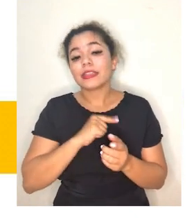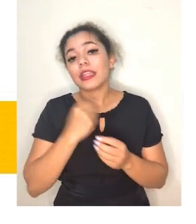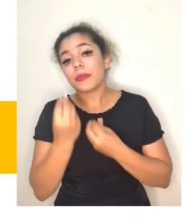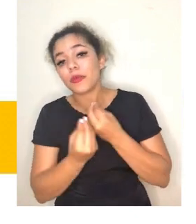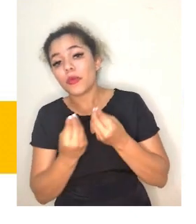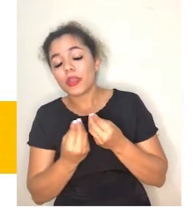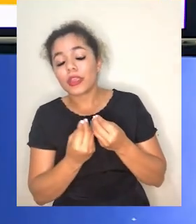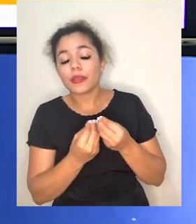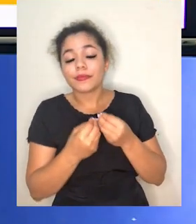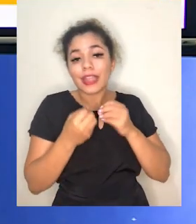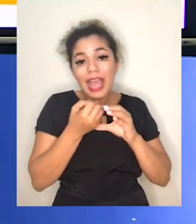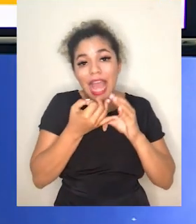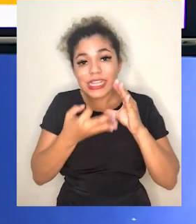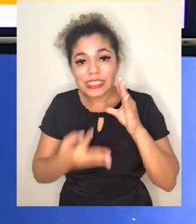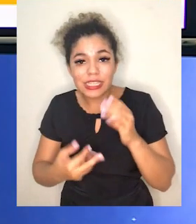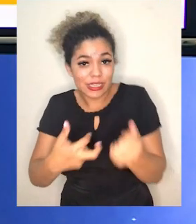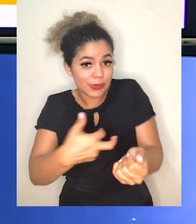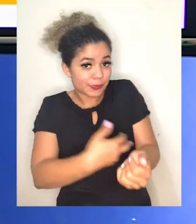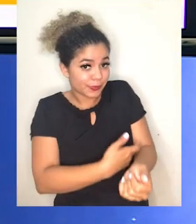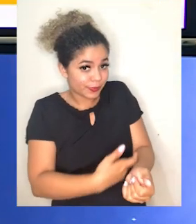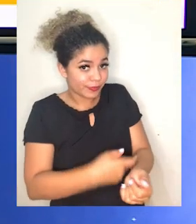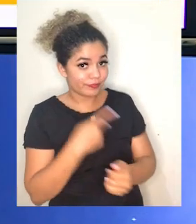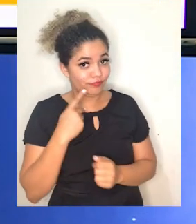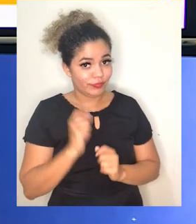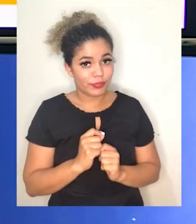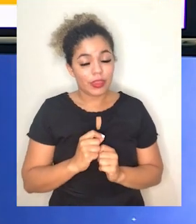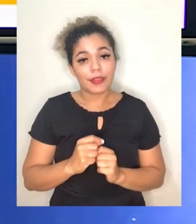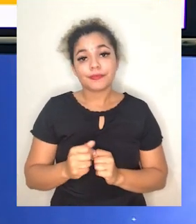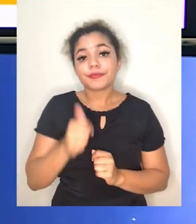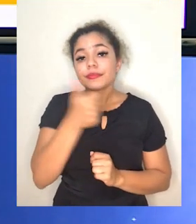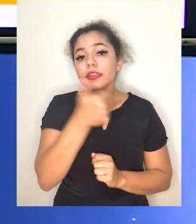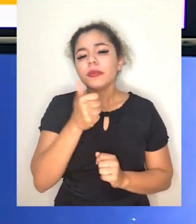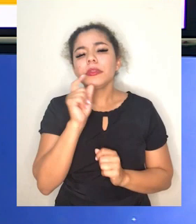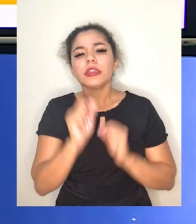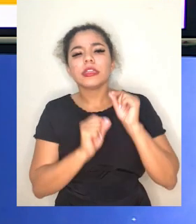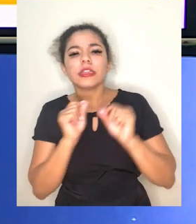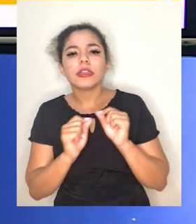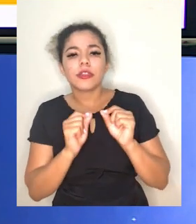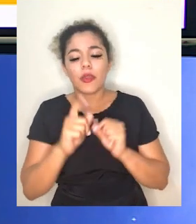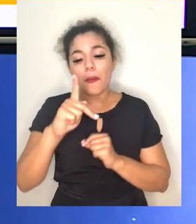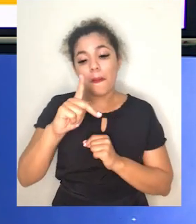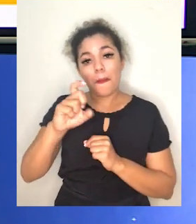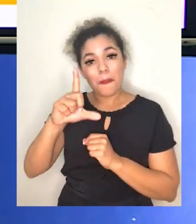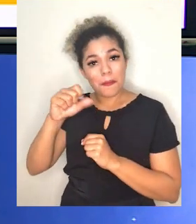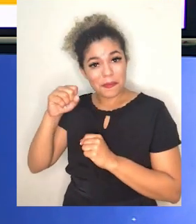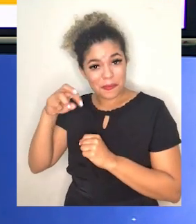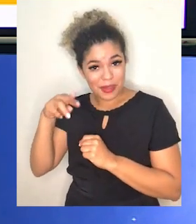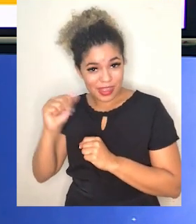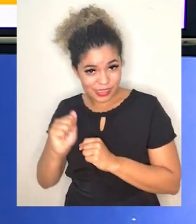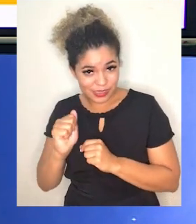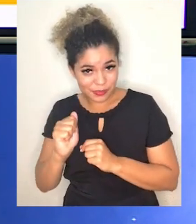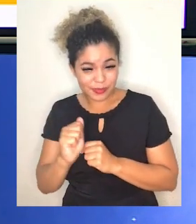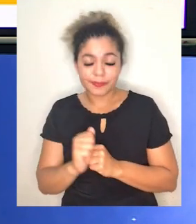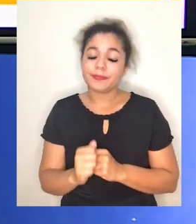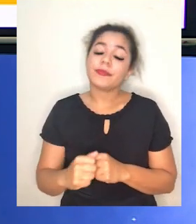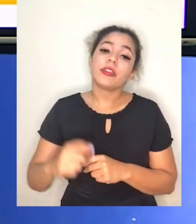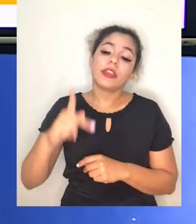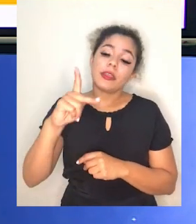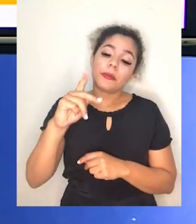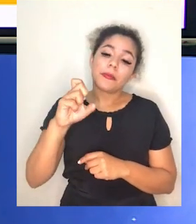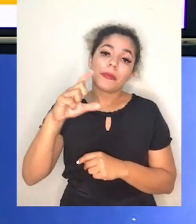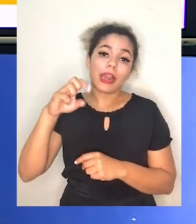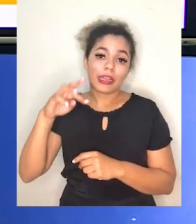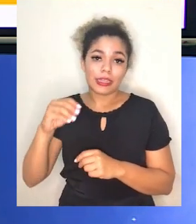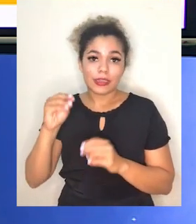representação do tubo de ensaio. Na parte superior nós temos o plasma juntamente com as plaquetas. No